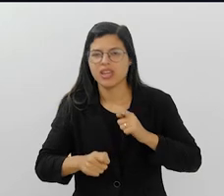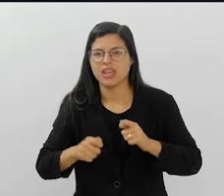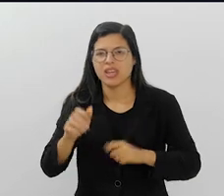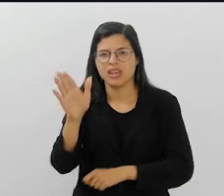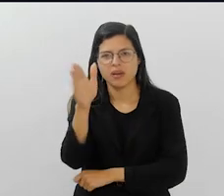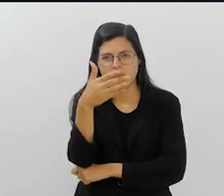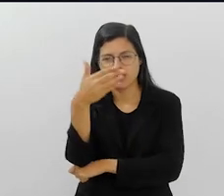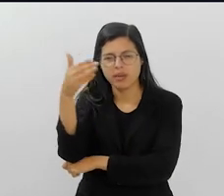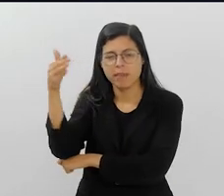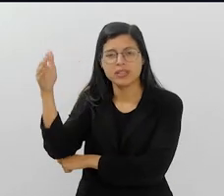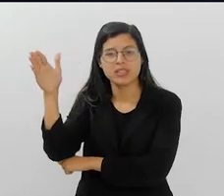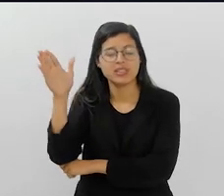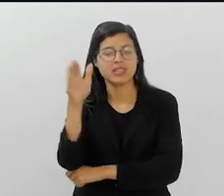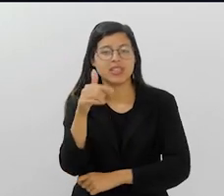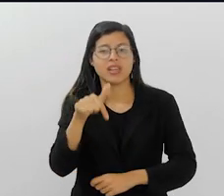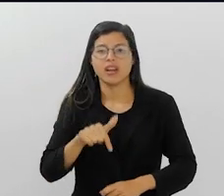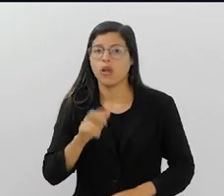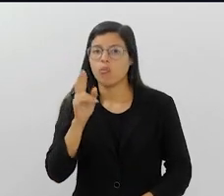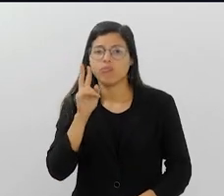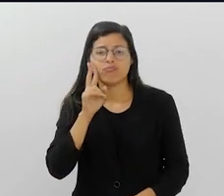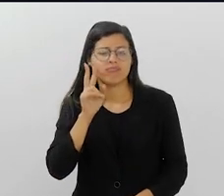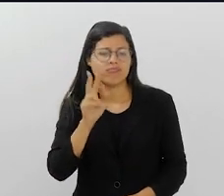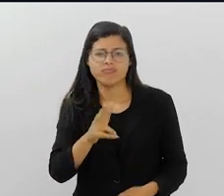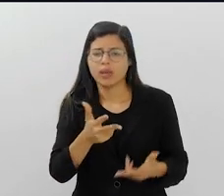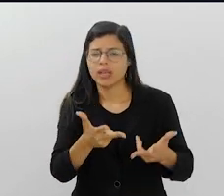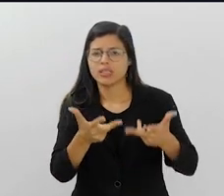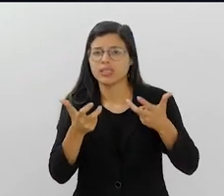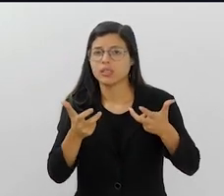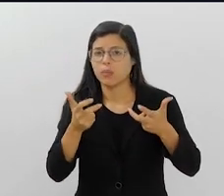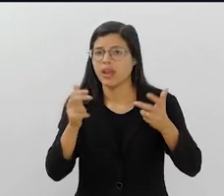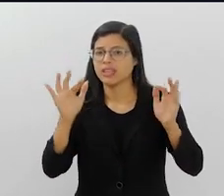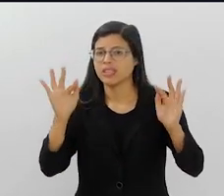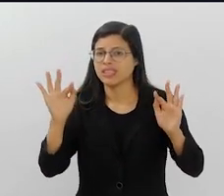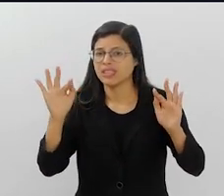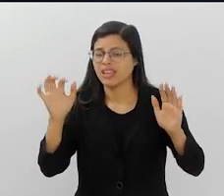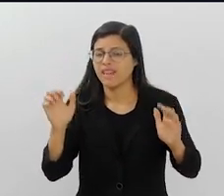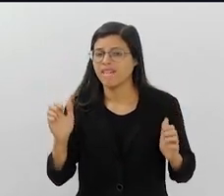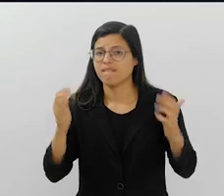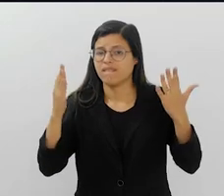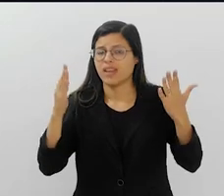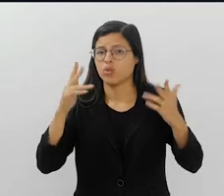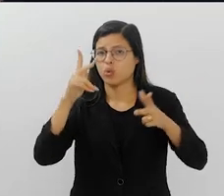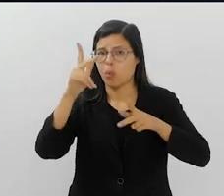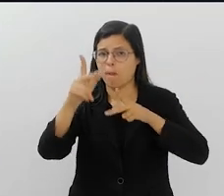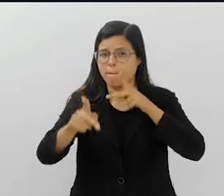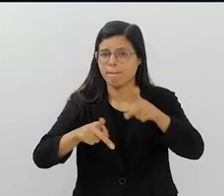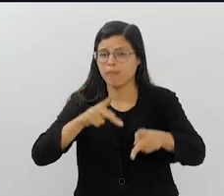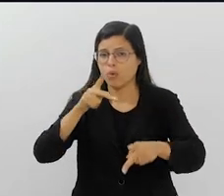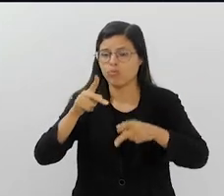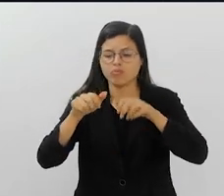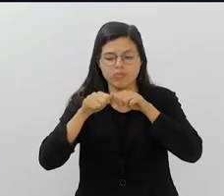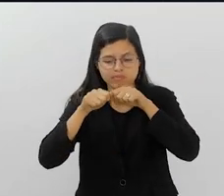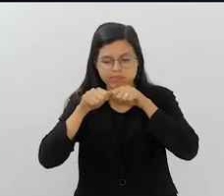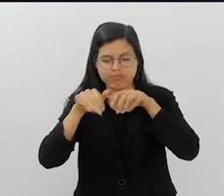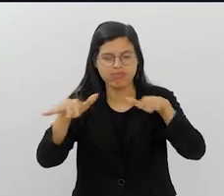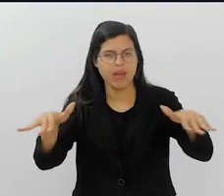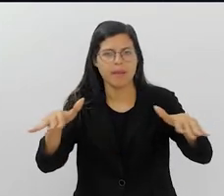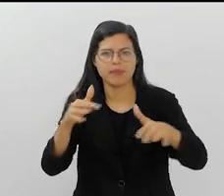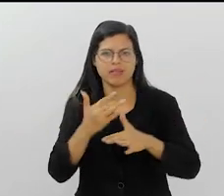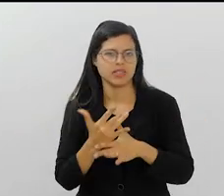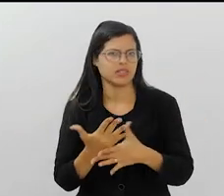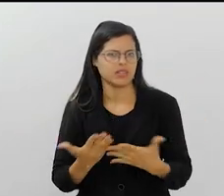Eu não vejo a maior, repito, a maior festa popular do mundo se espalhar pelo estelo pela cidade.